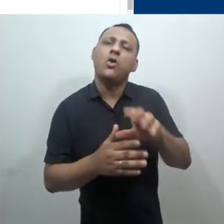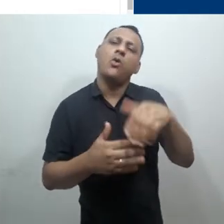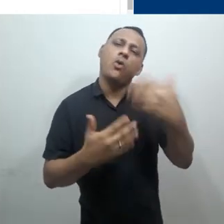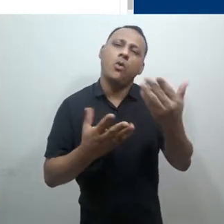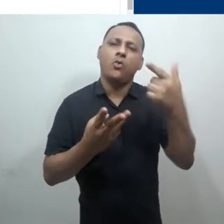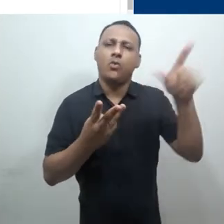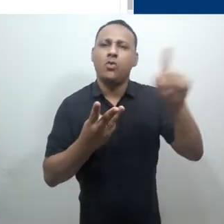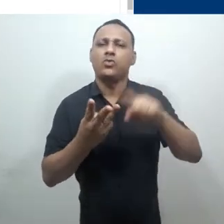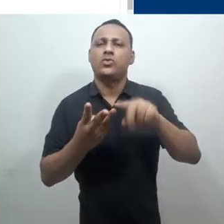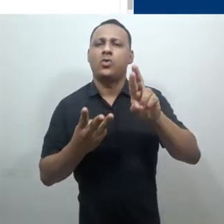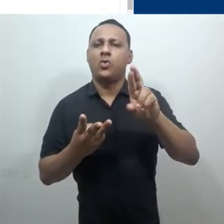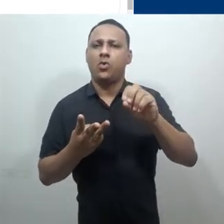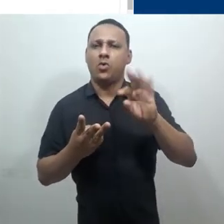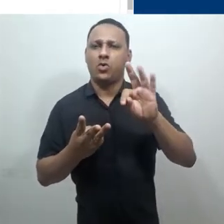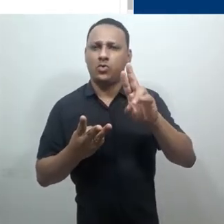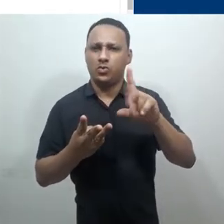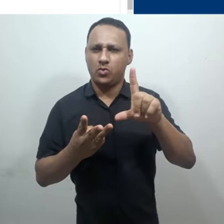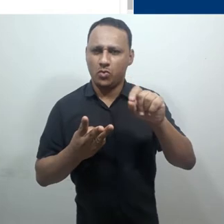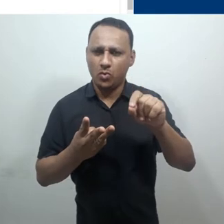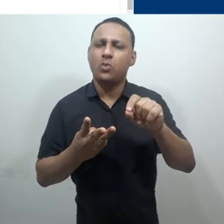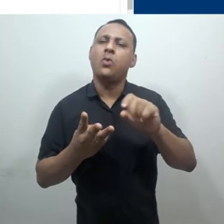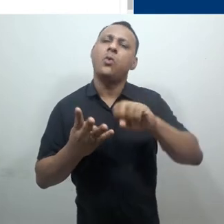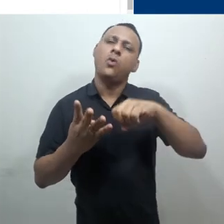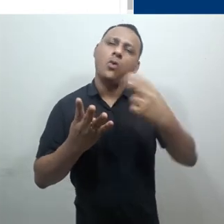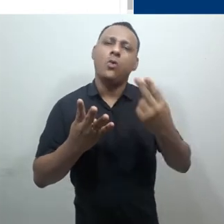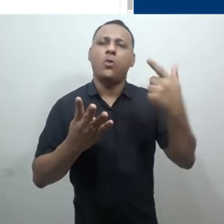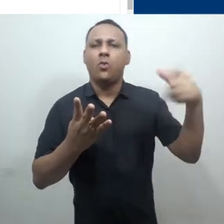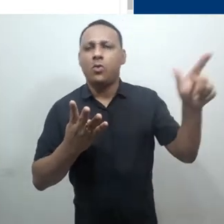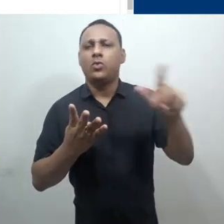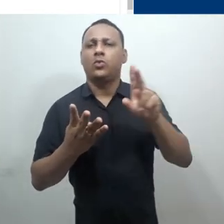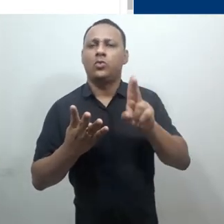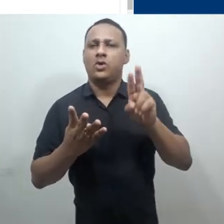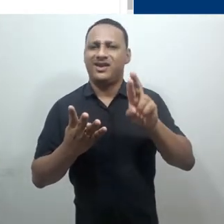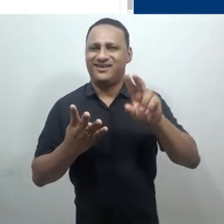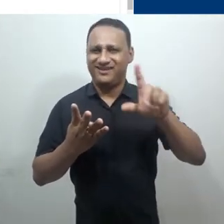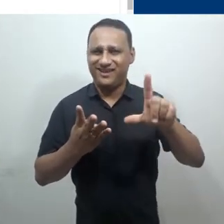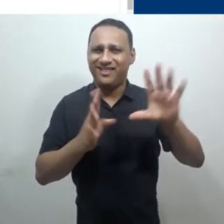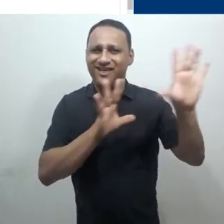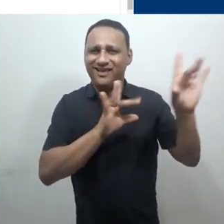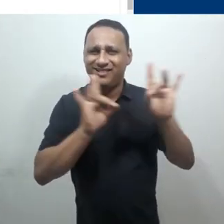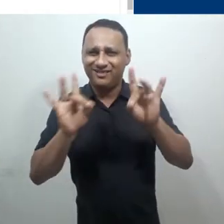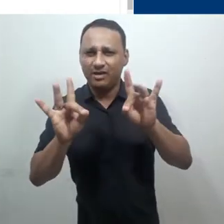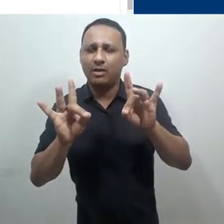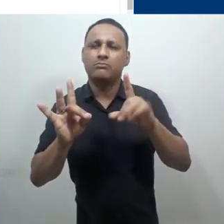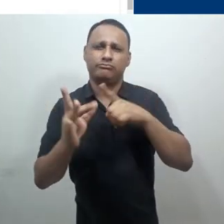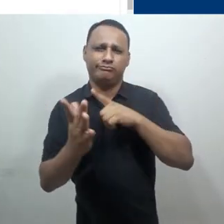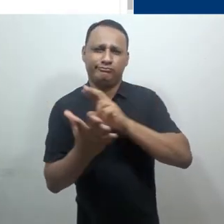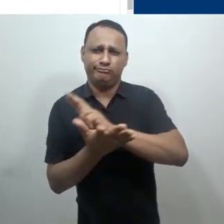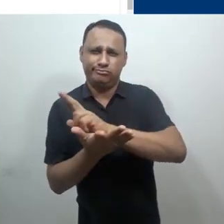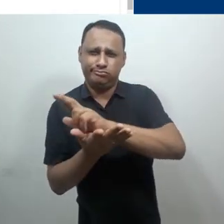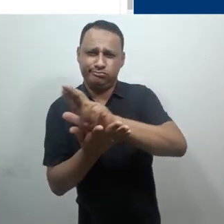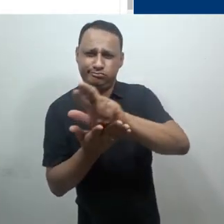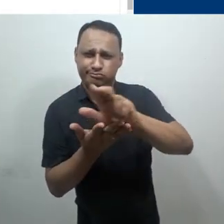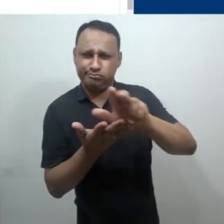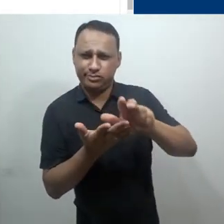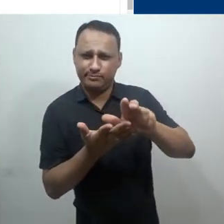ou recursos do tipo rótulo, bem como os recursos do tipo URL, que nós estaremos vendo.